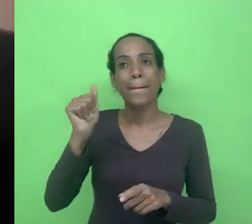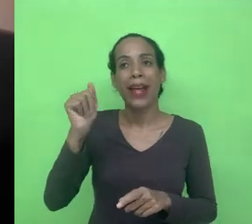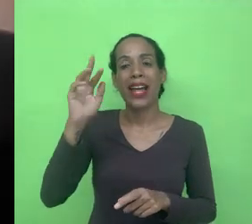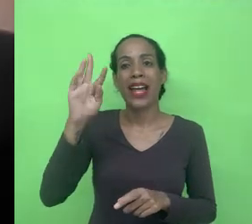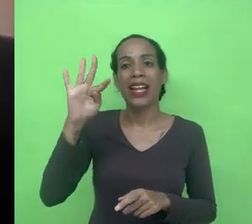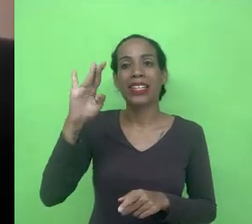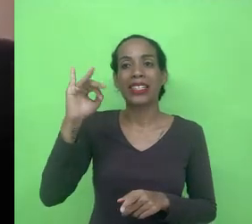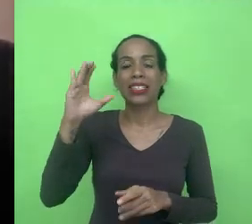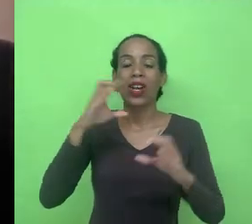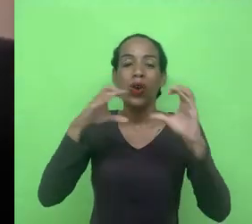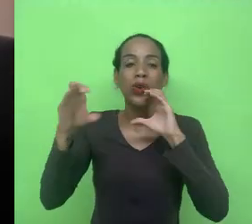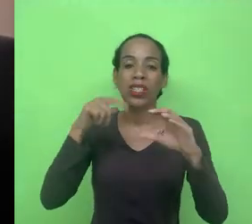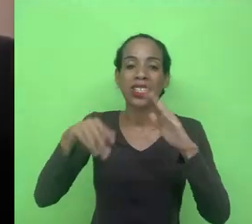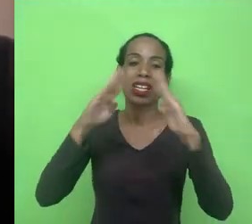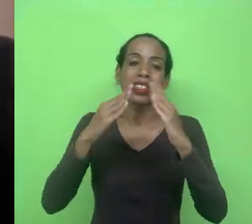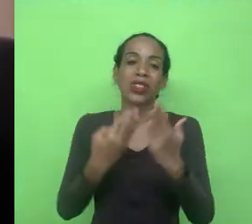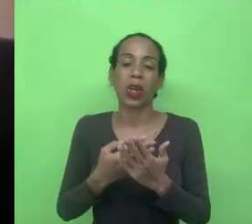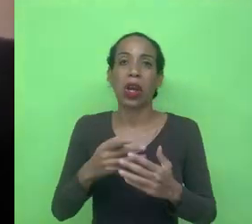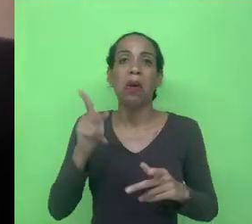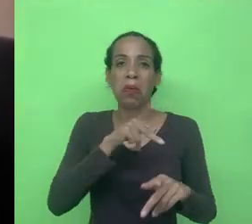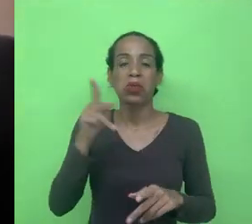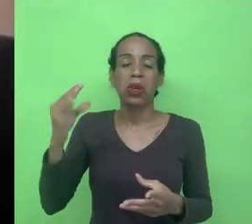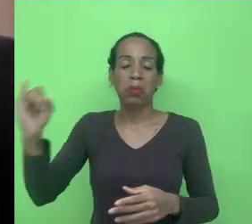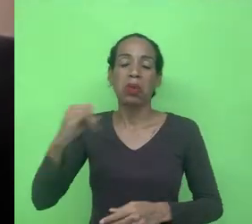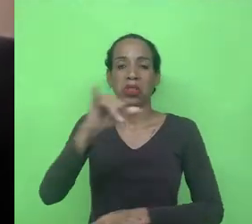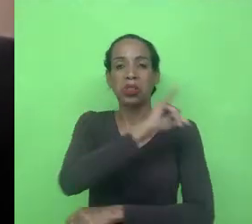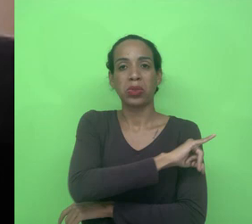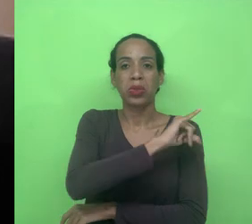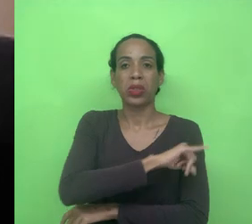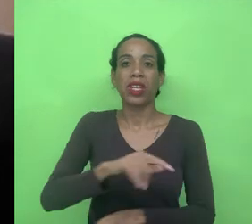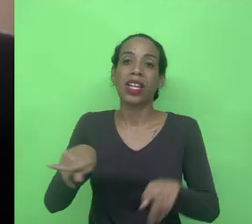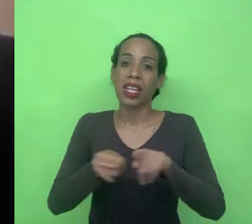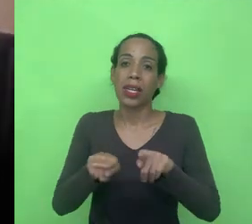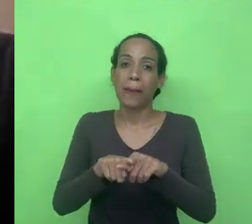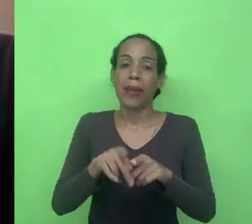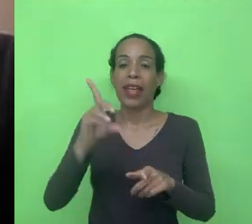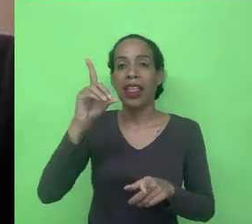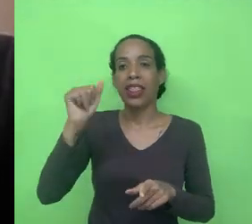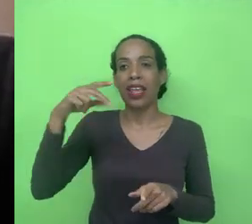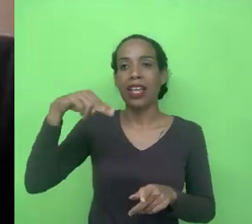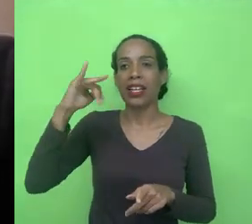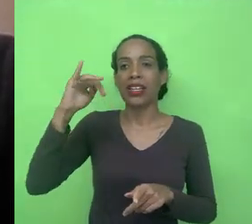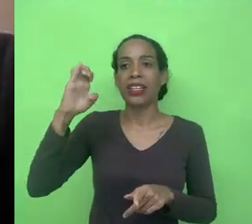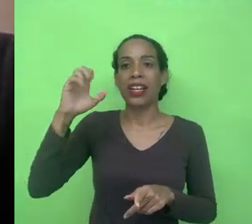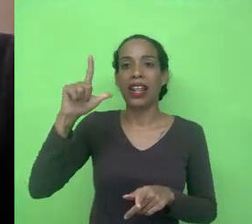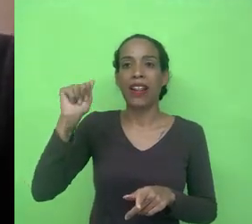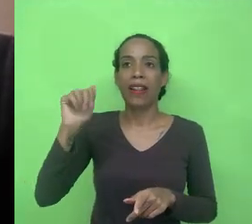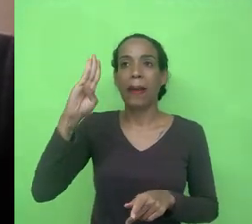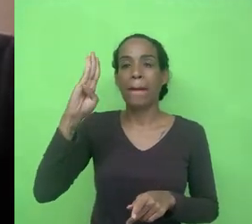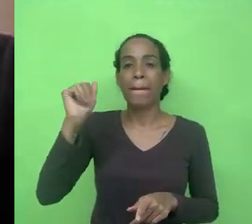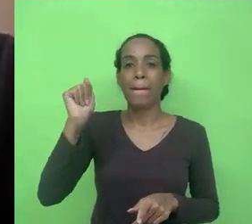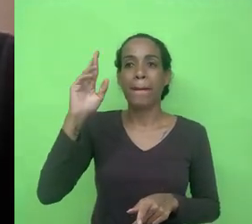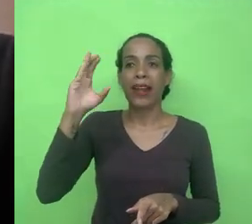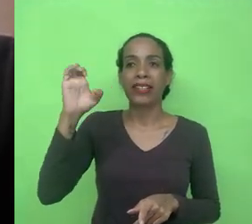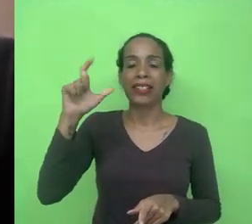da escola uma professora renomada aqui do Rio sempre participando dos nossos eventos e também agradeço a Daniela Barcelos que esteve aqui nos assessorando durante a